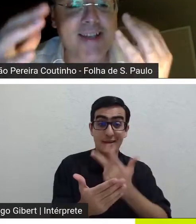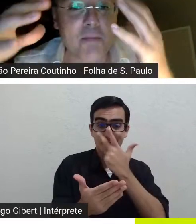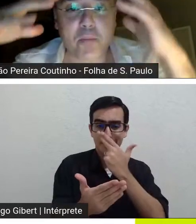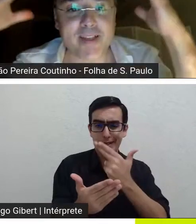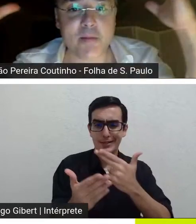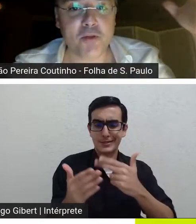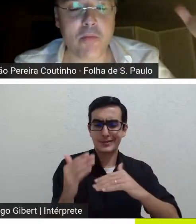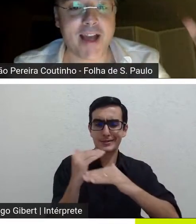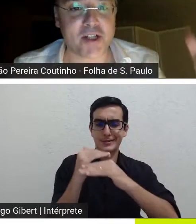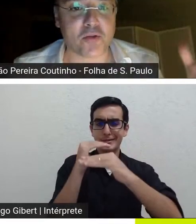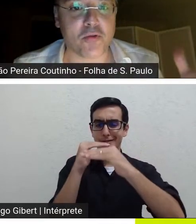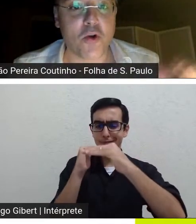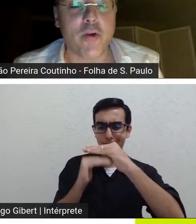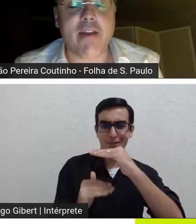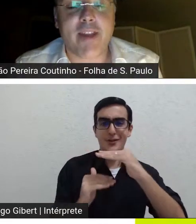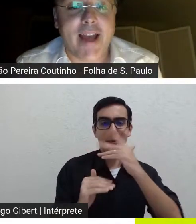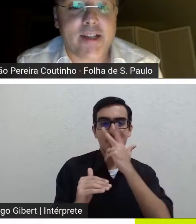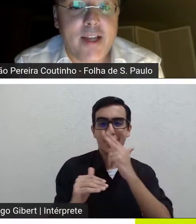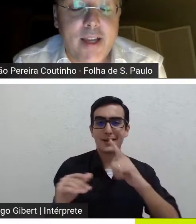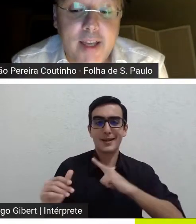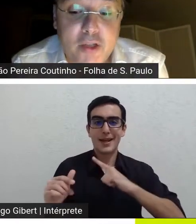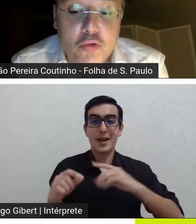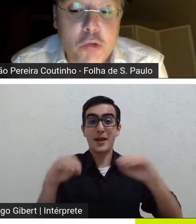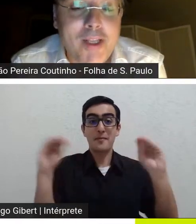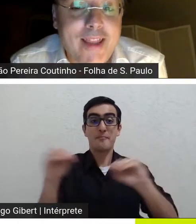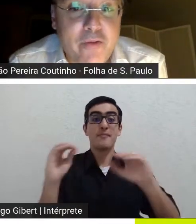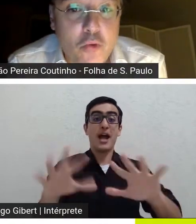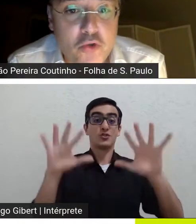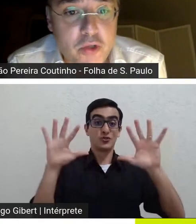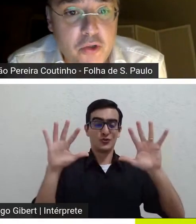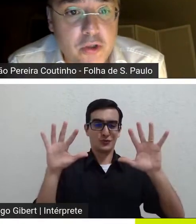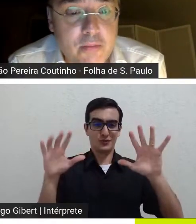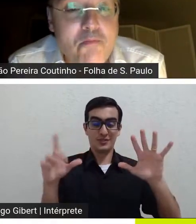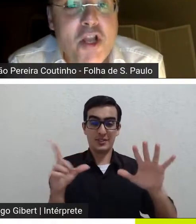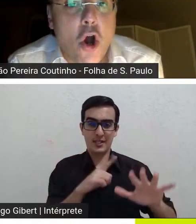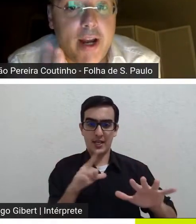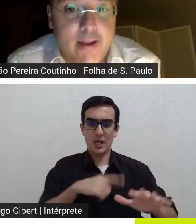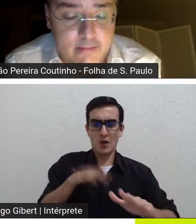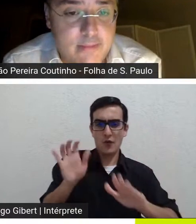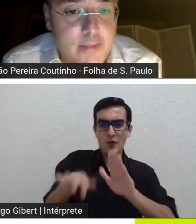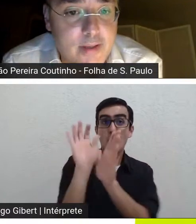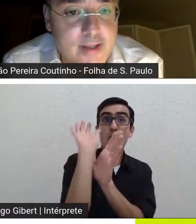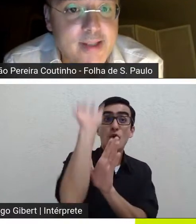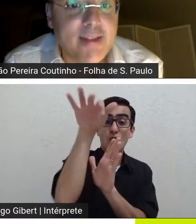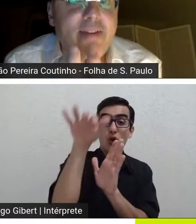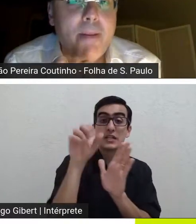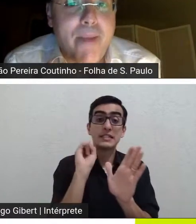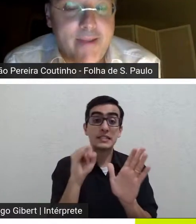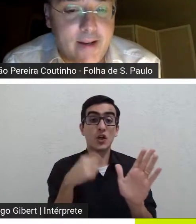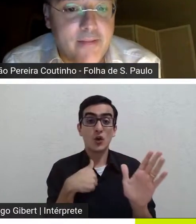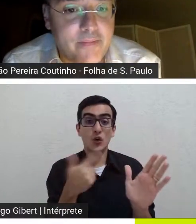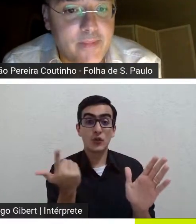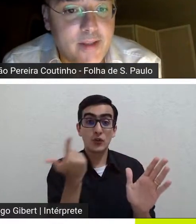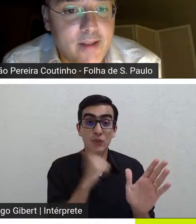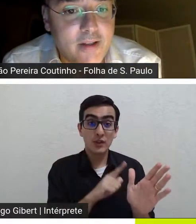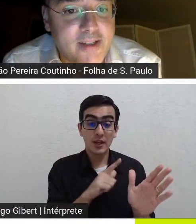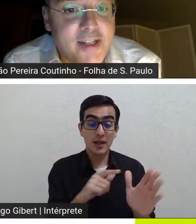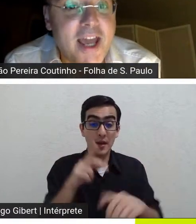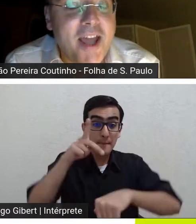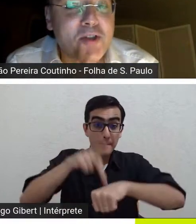a esse tipo de pensamento mágico o Kevin acha que a sua qualidade como jogador melhora se ele tiver a pedra